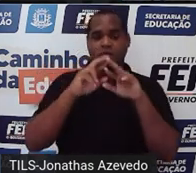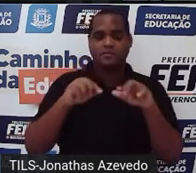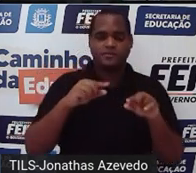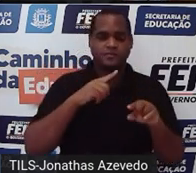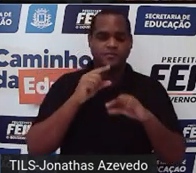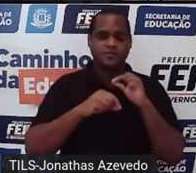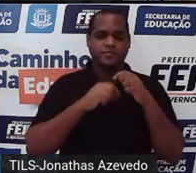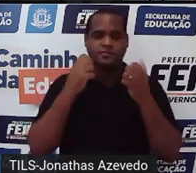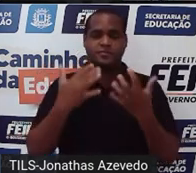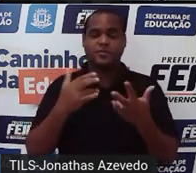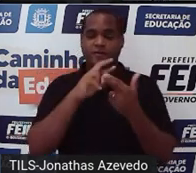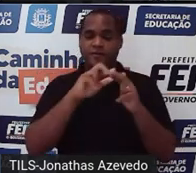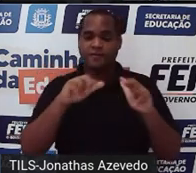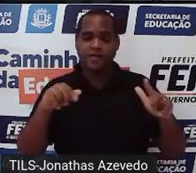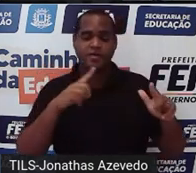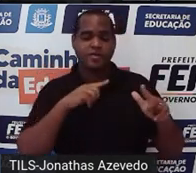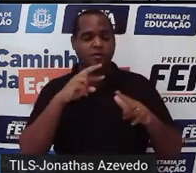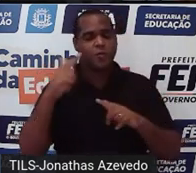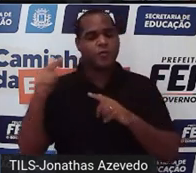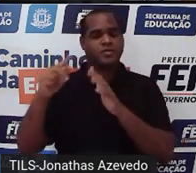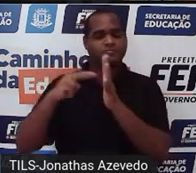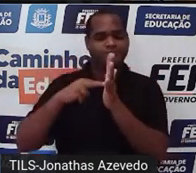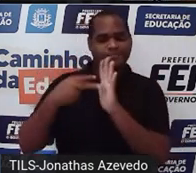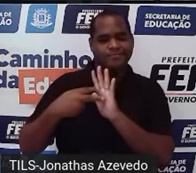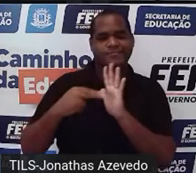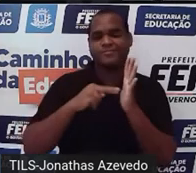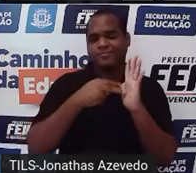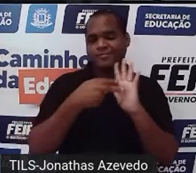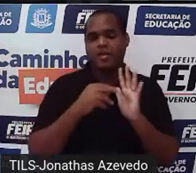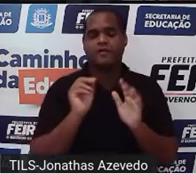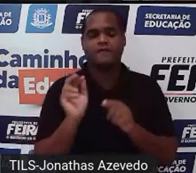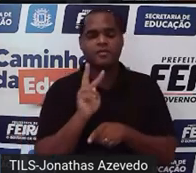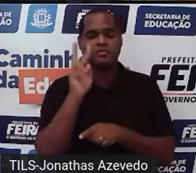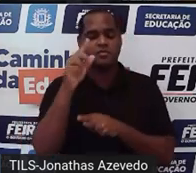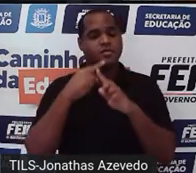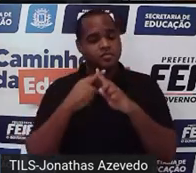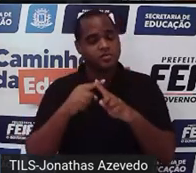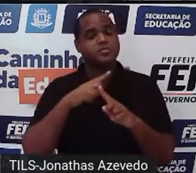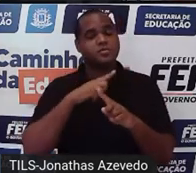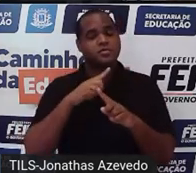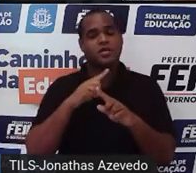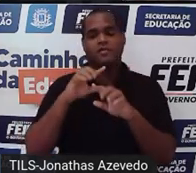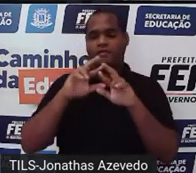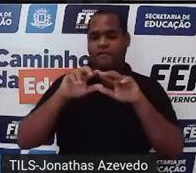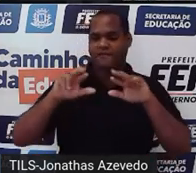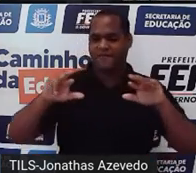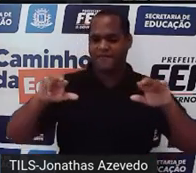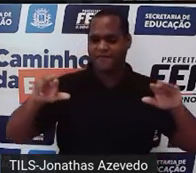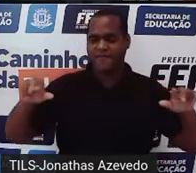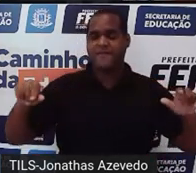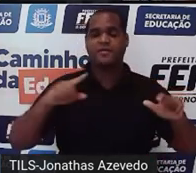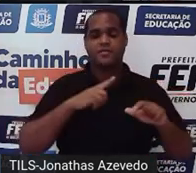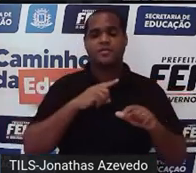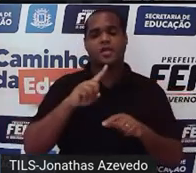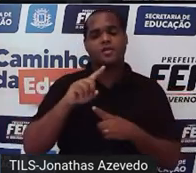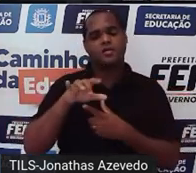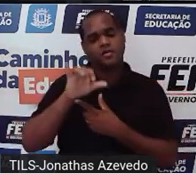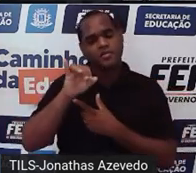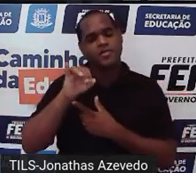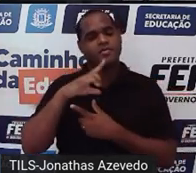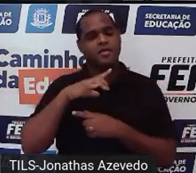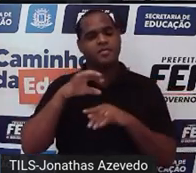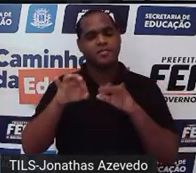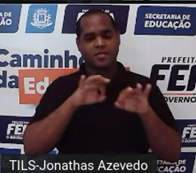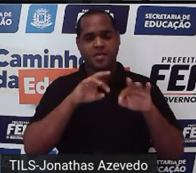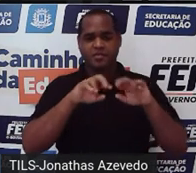pontos tem infinitas soluções infinitos valores de x infinitos valores de y que resolvem